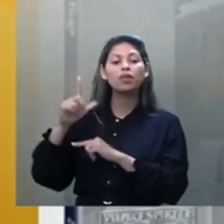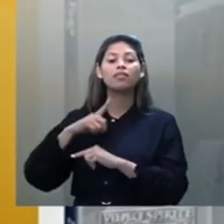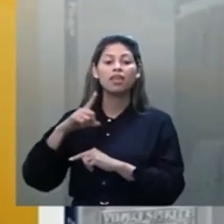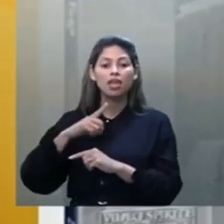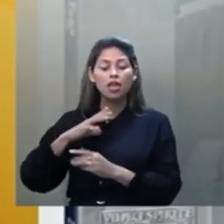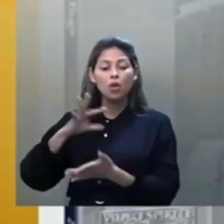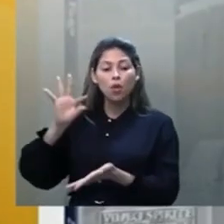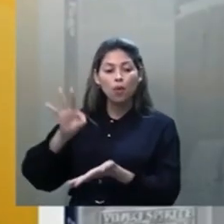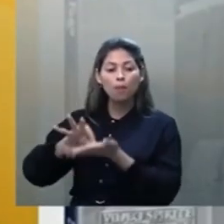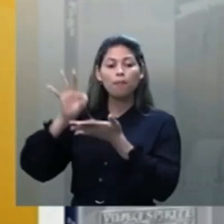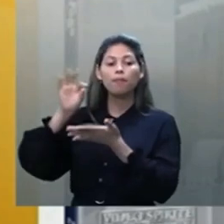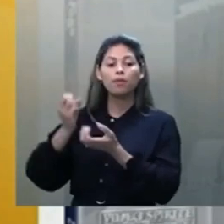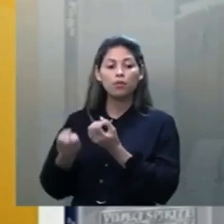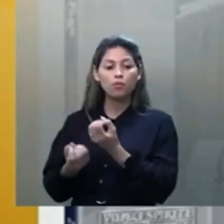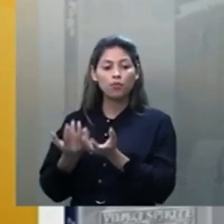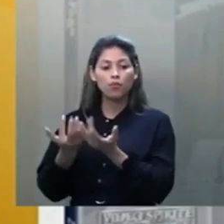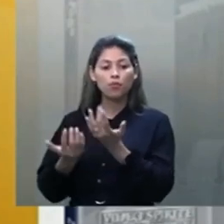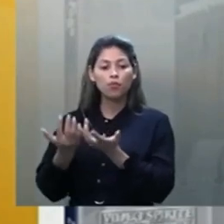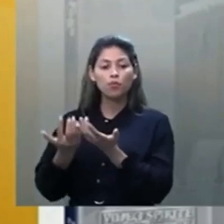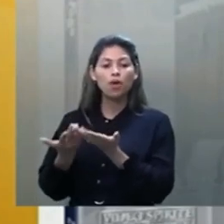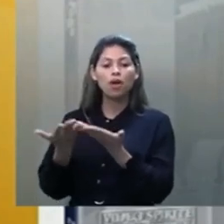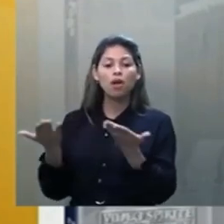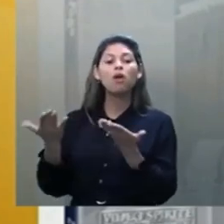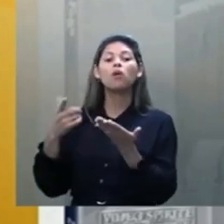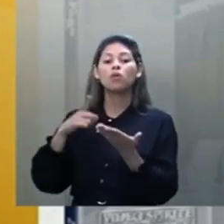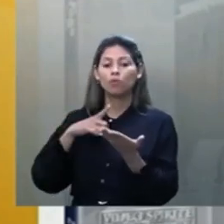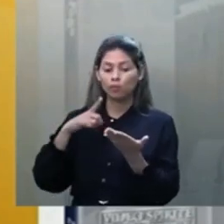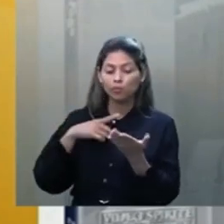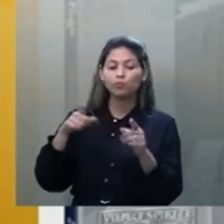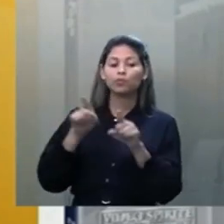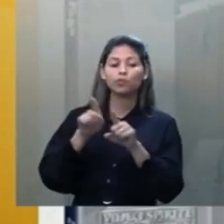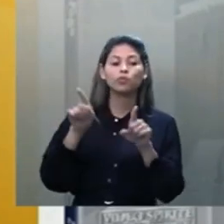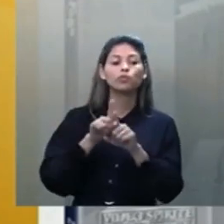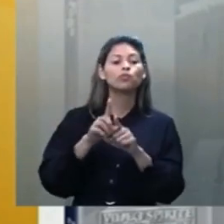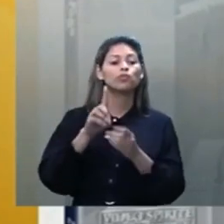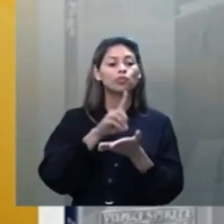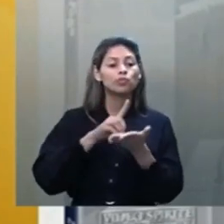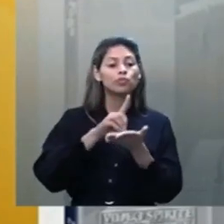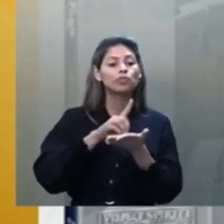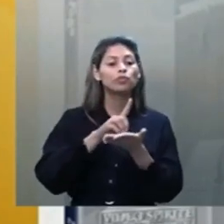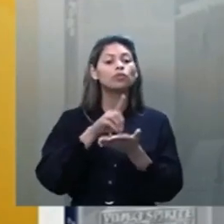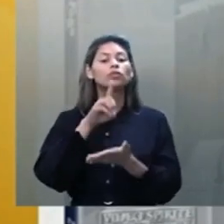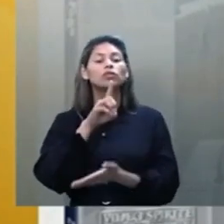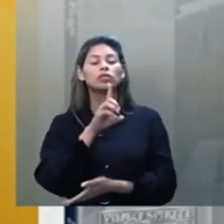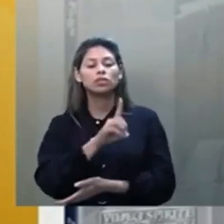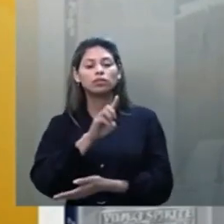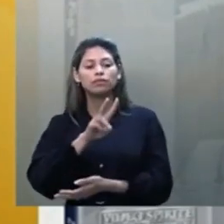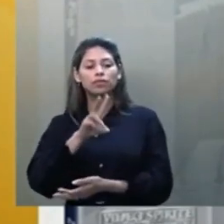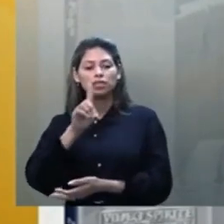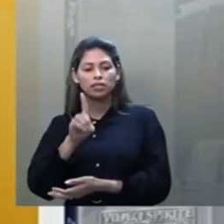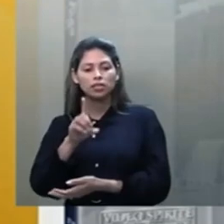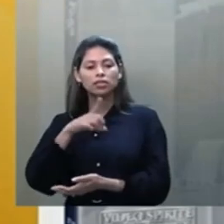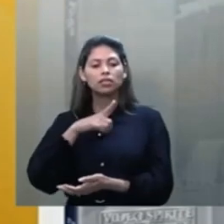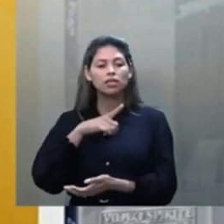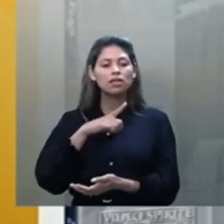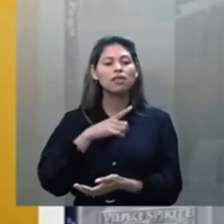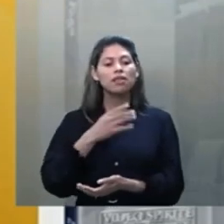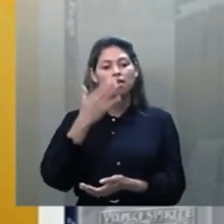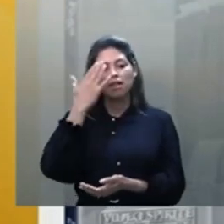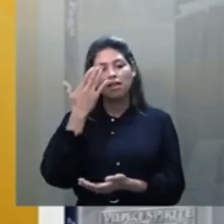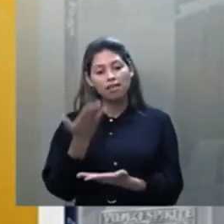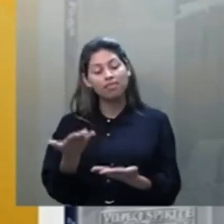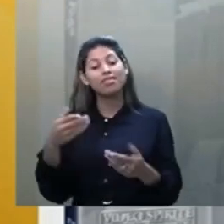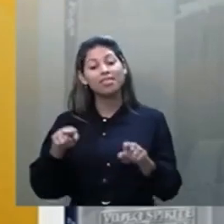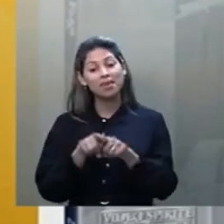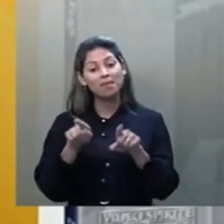Fogo, que vocês encontram em DVD, graças ao trabalho do nosso querido Oceano Vieira de Mello. E também está disponível no YouTube,